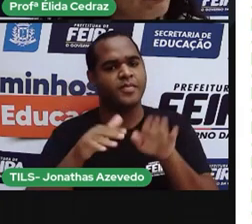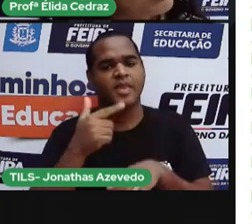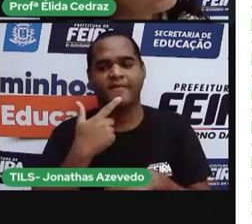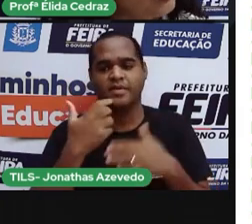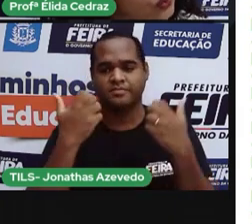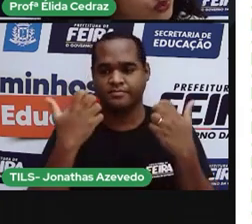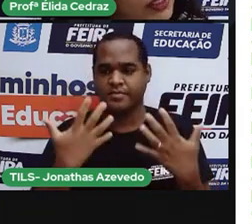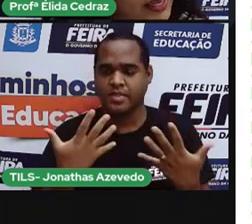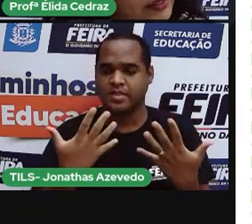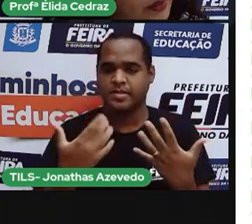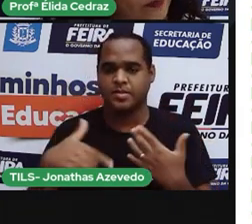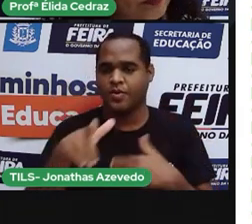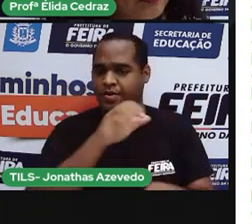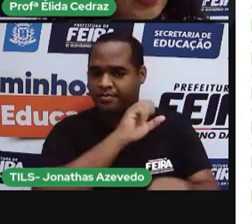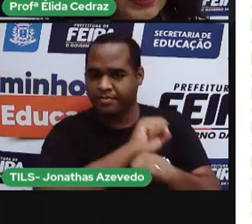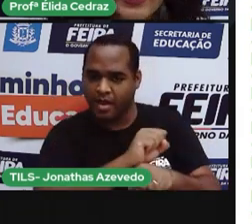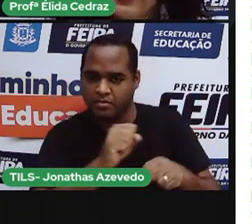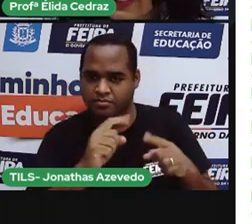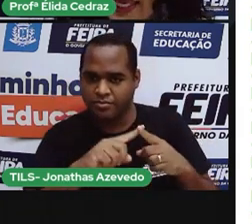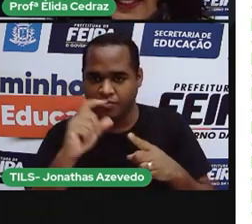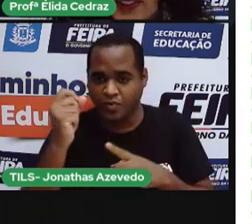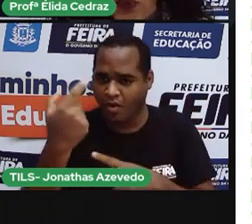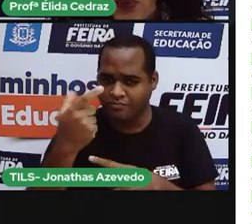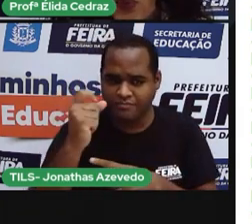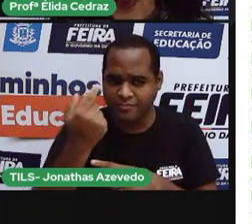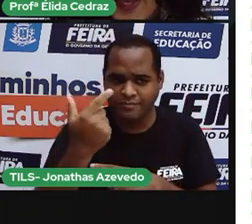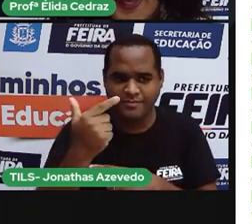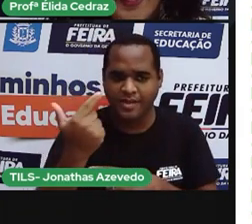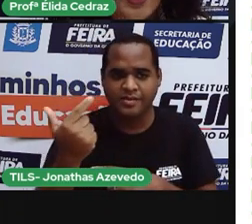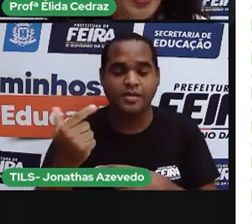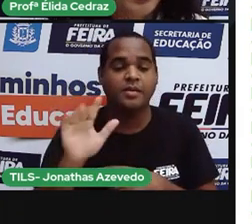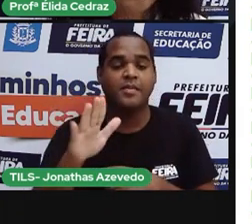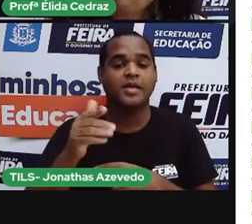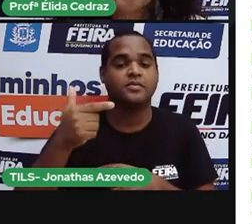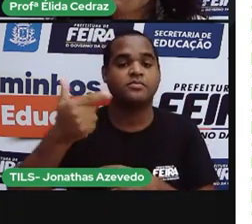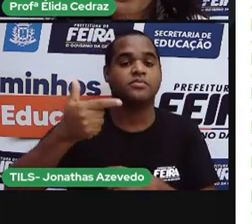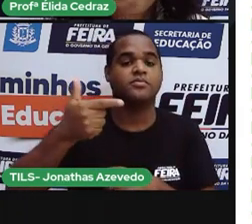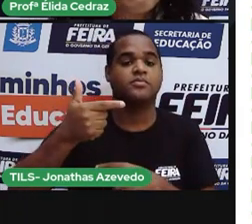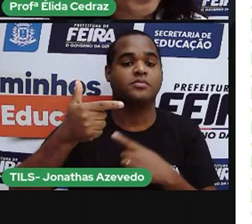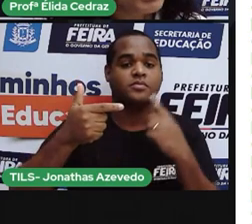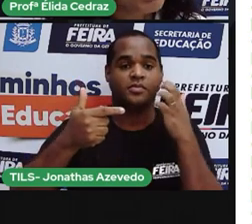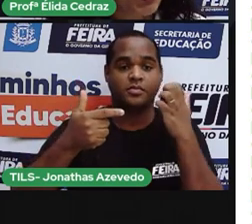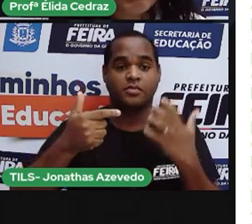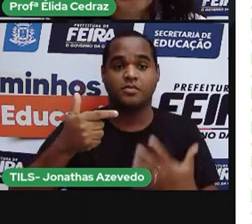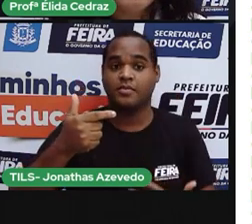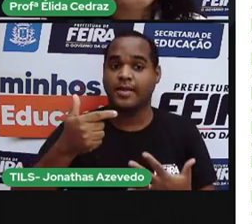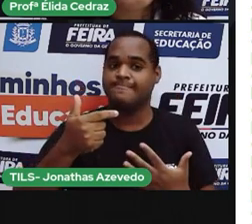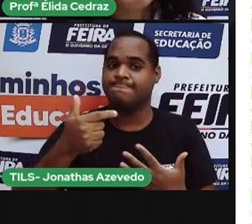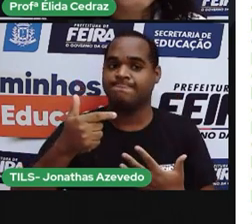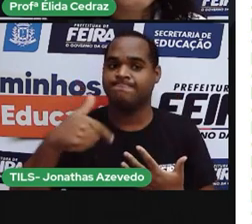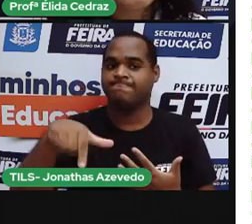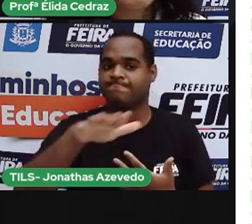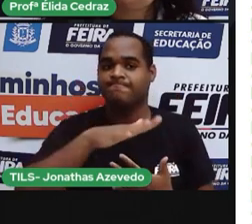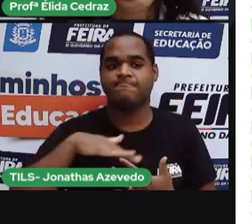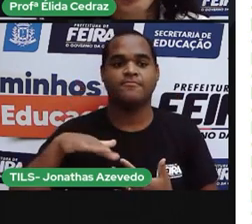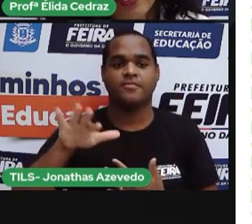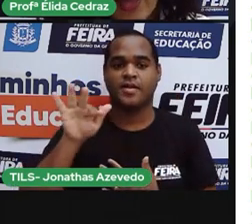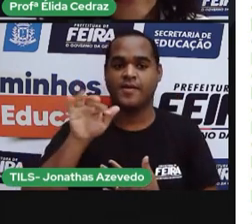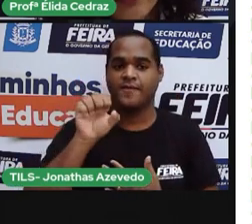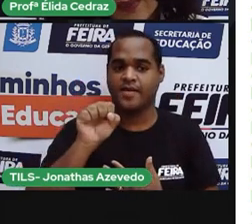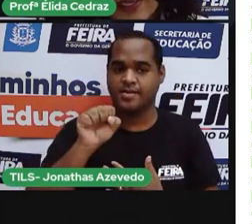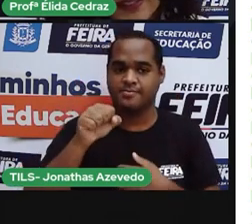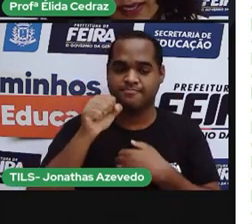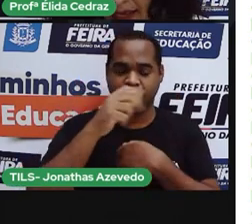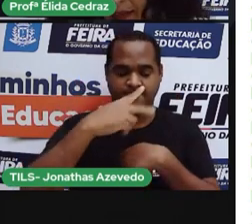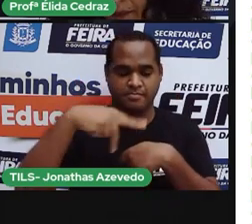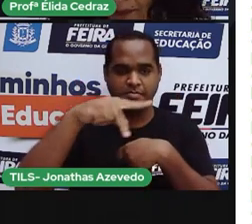morarmos no sertão. E em segundo lugar, a cultura mais popular em transferências é a